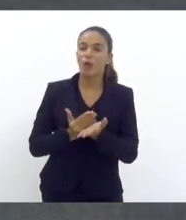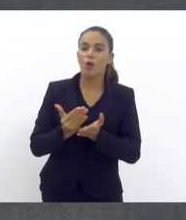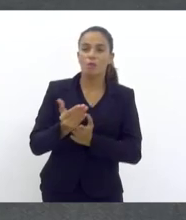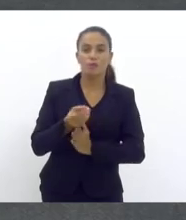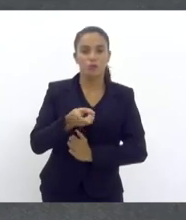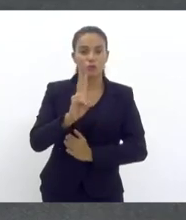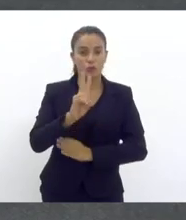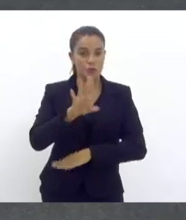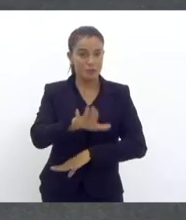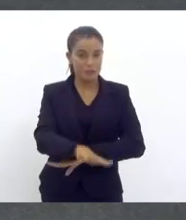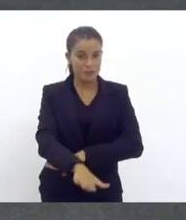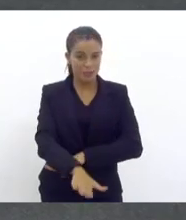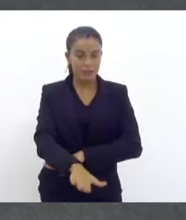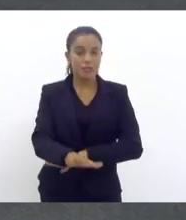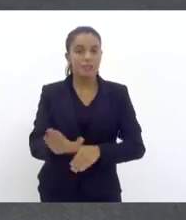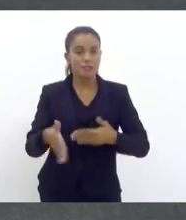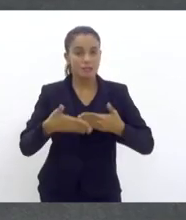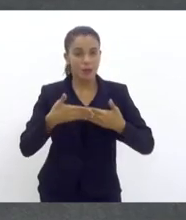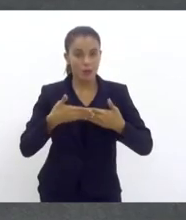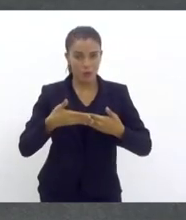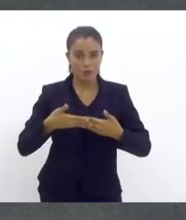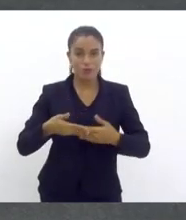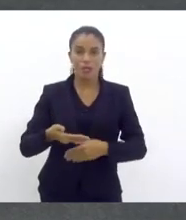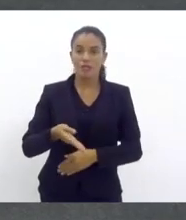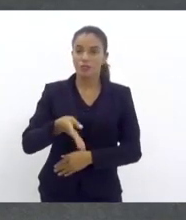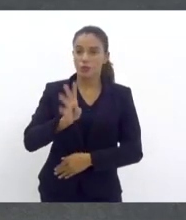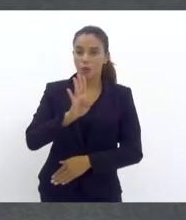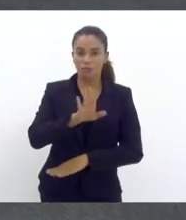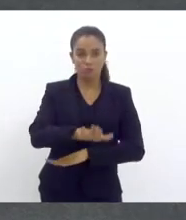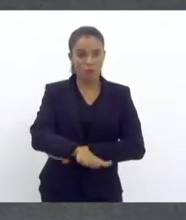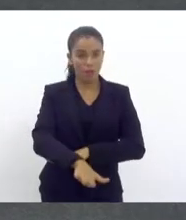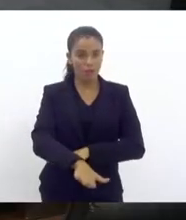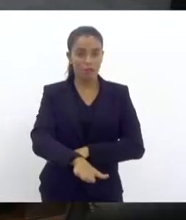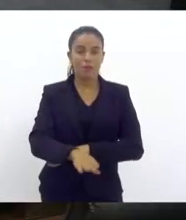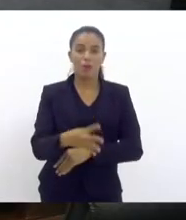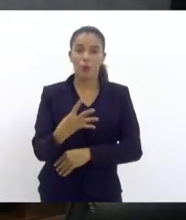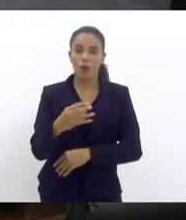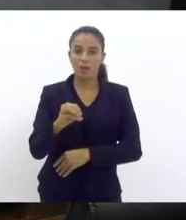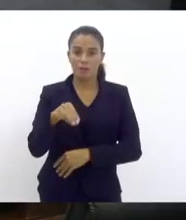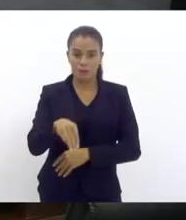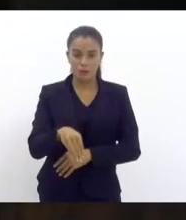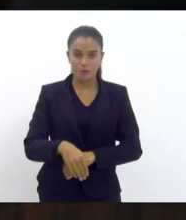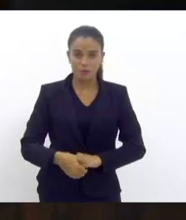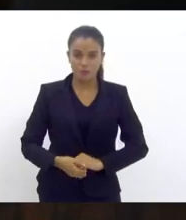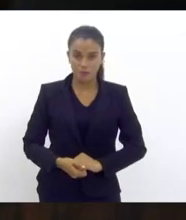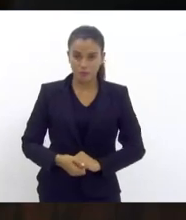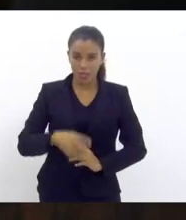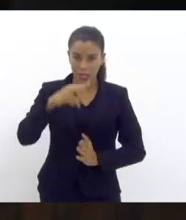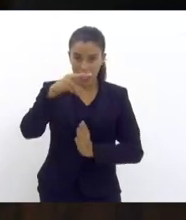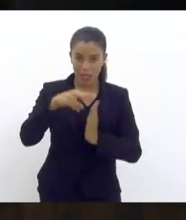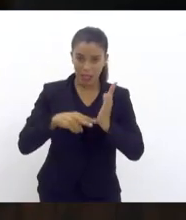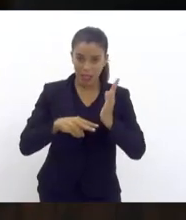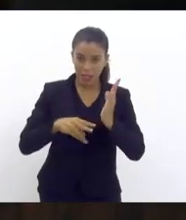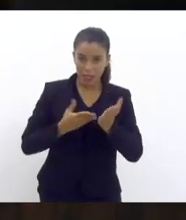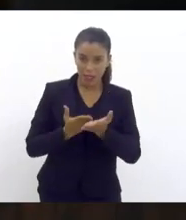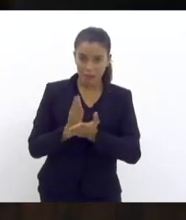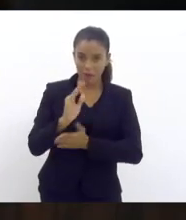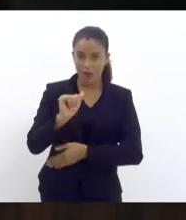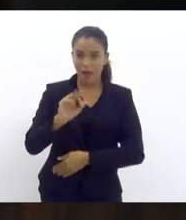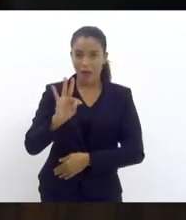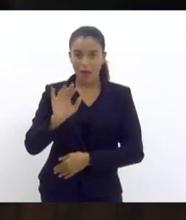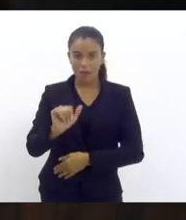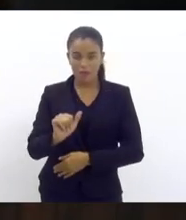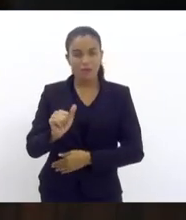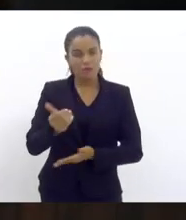às 14 horas, encerrou-se às 16 horas e 40 minutos. Lida e aprovada a ata, passa-se ao